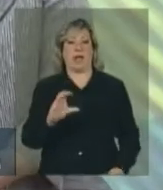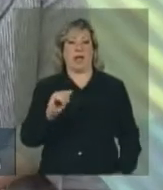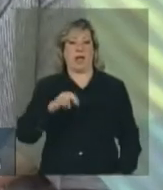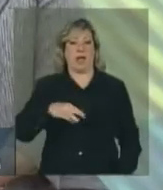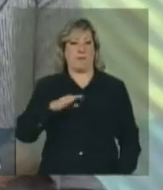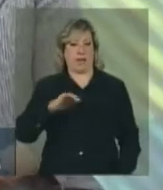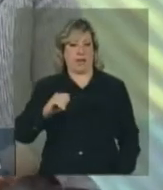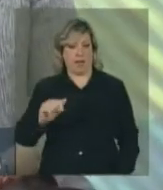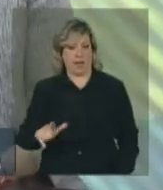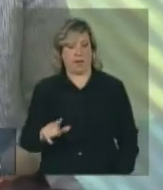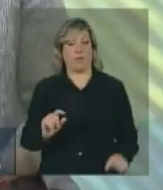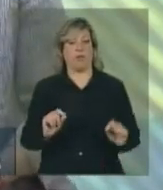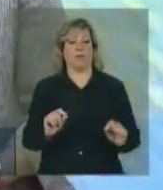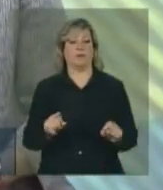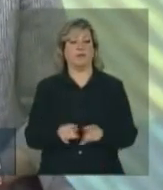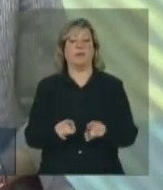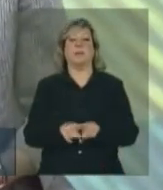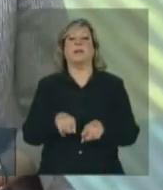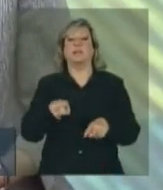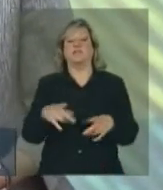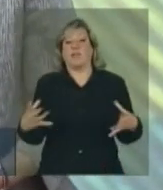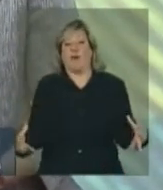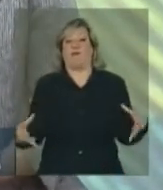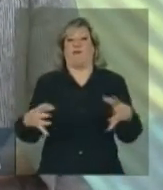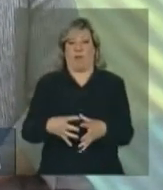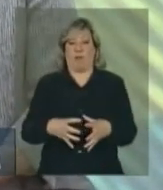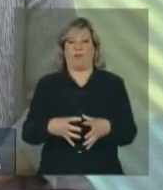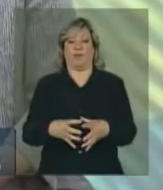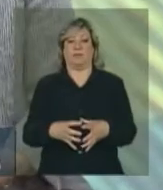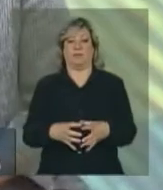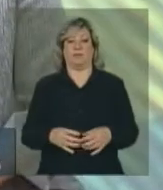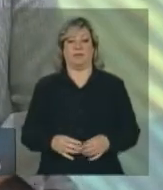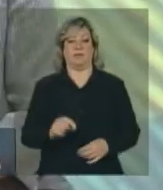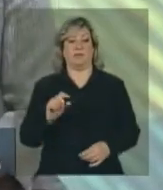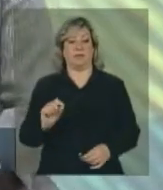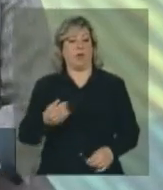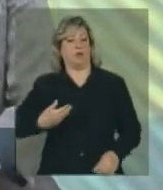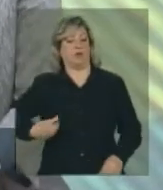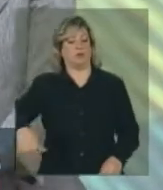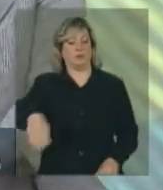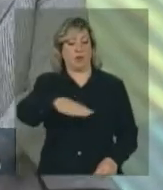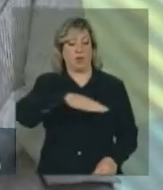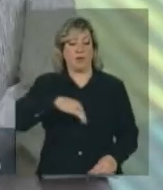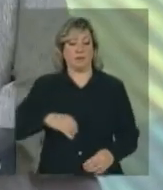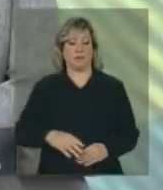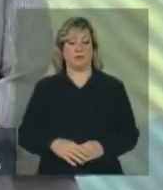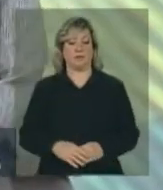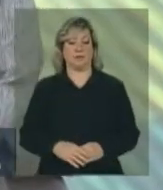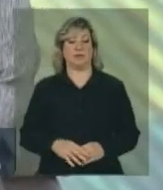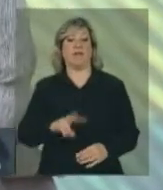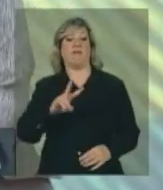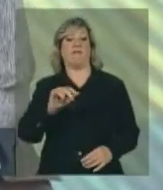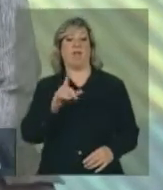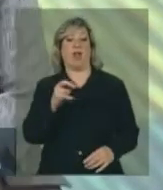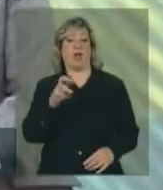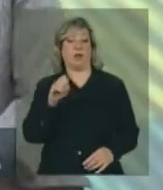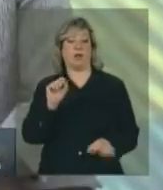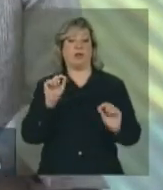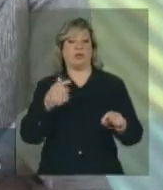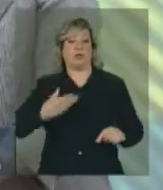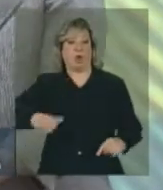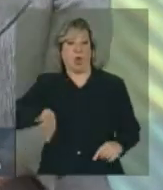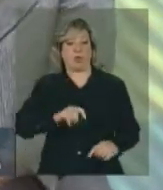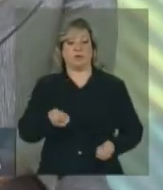compromete as nossas, os valores das nossas